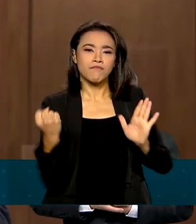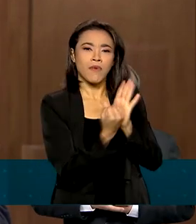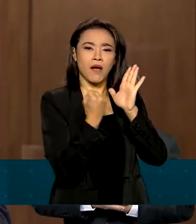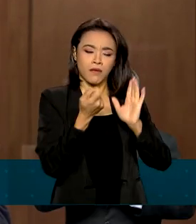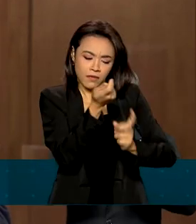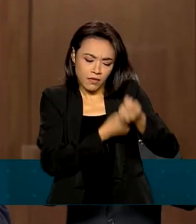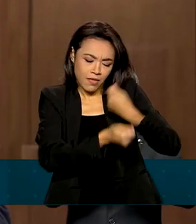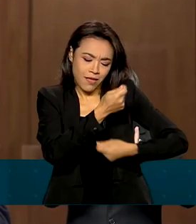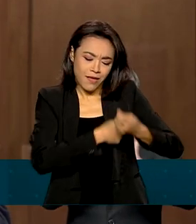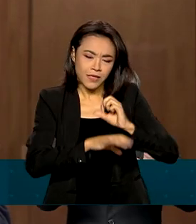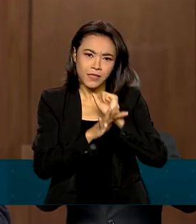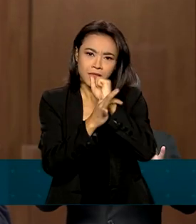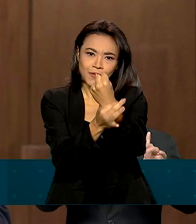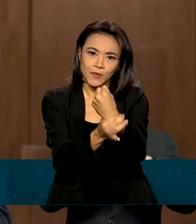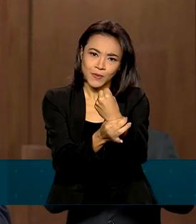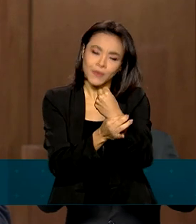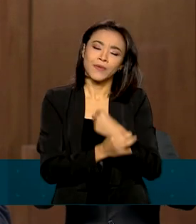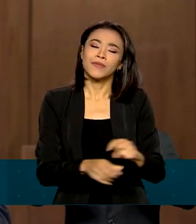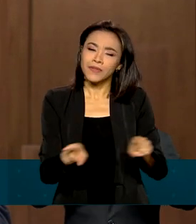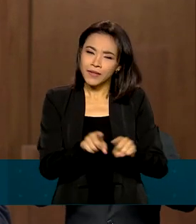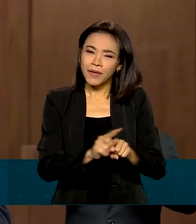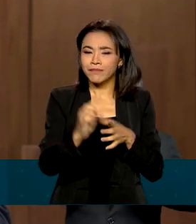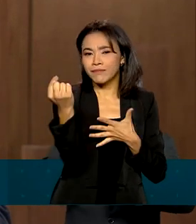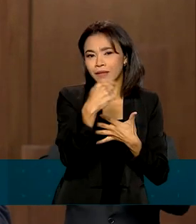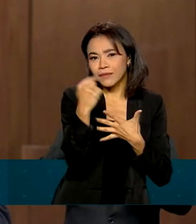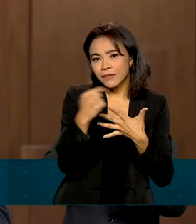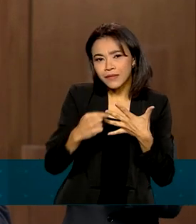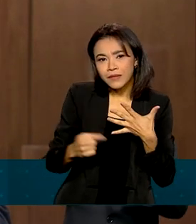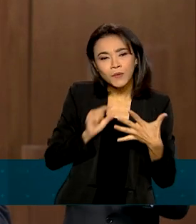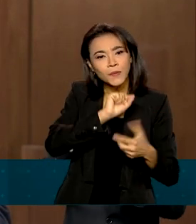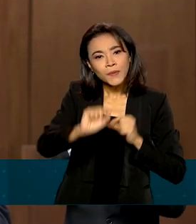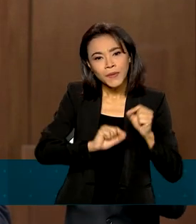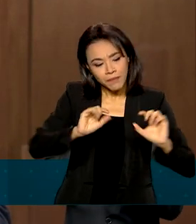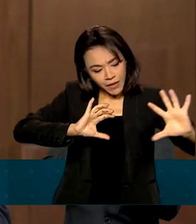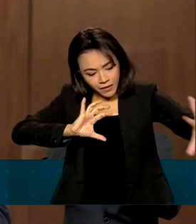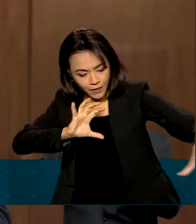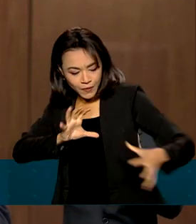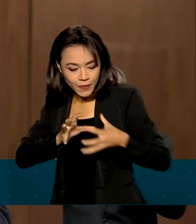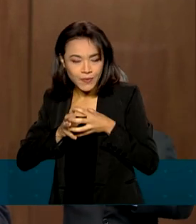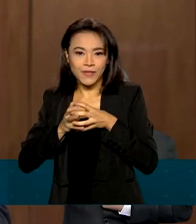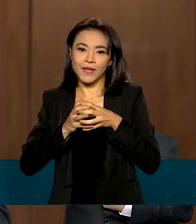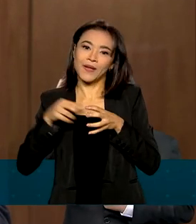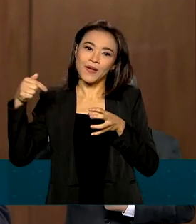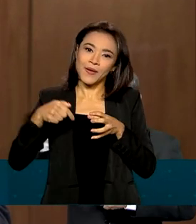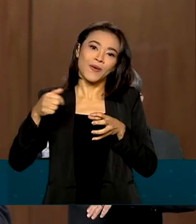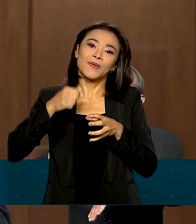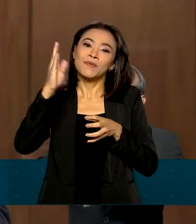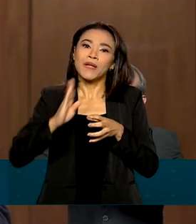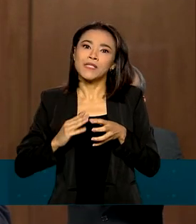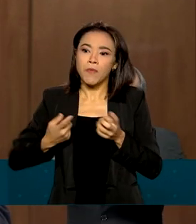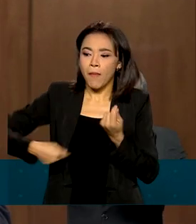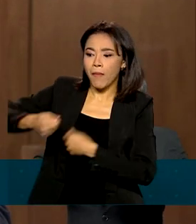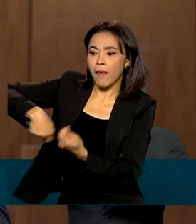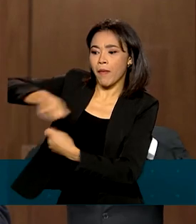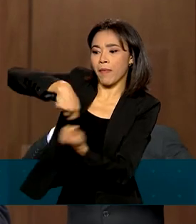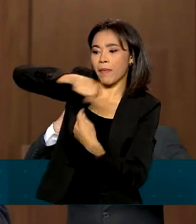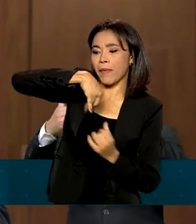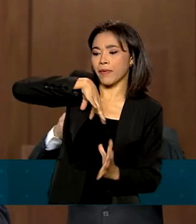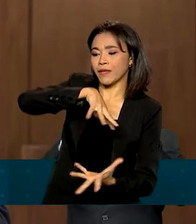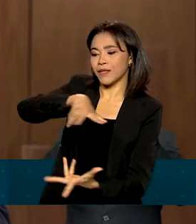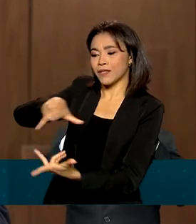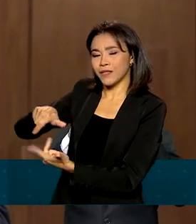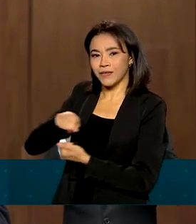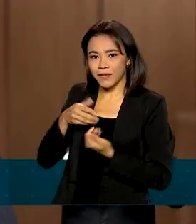econômico mais seguro e das ações para a inserção do Brasil nos fluxos internacionais de comércio e